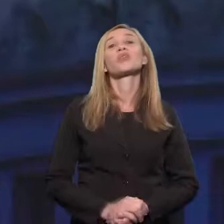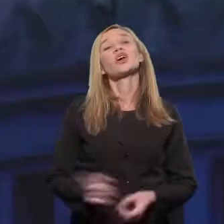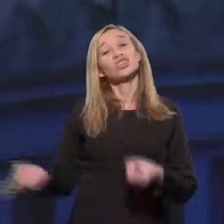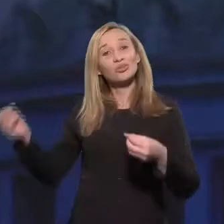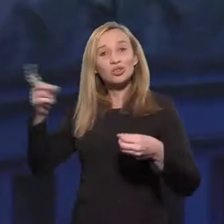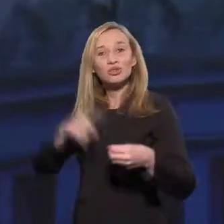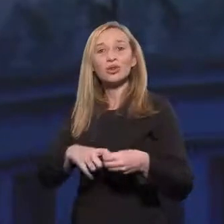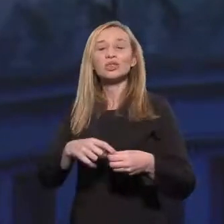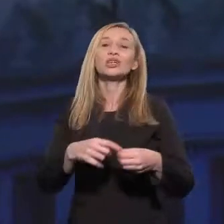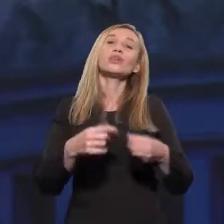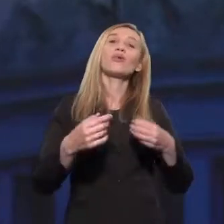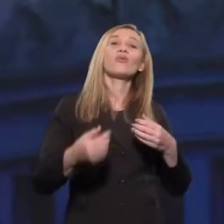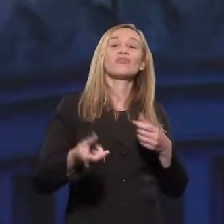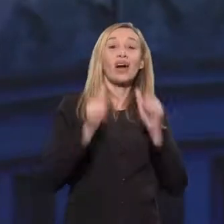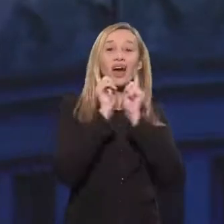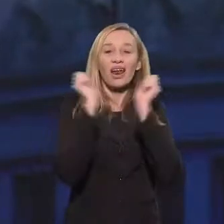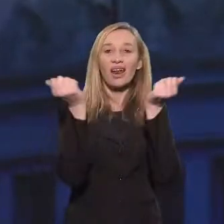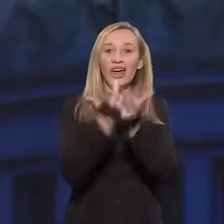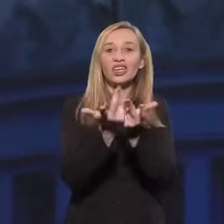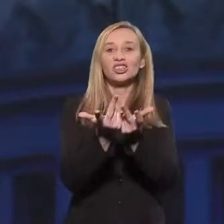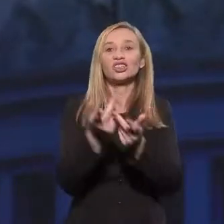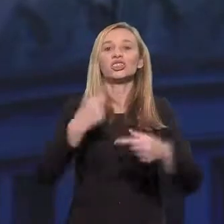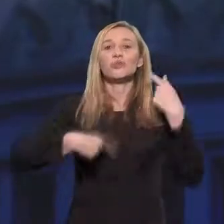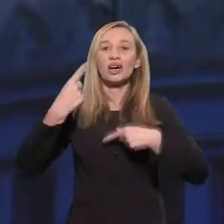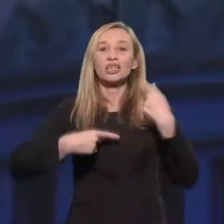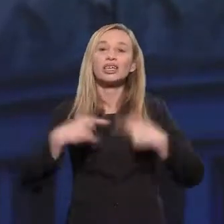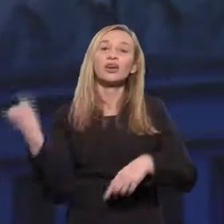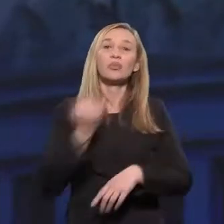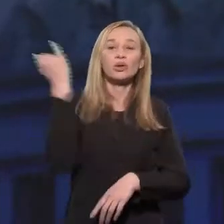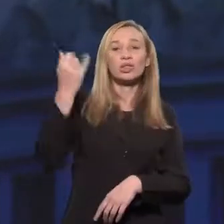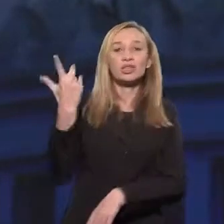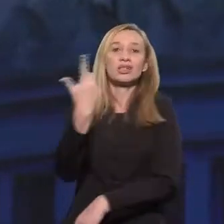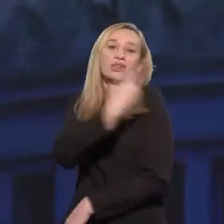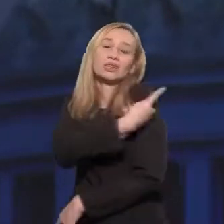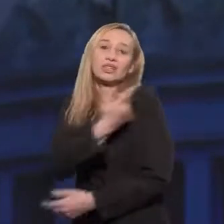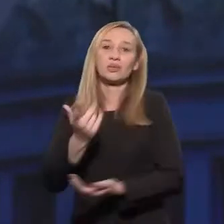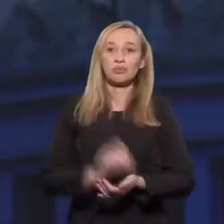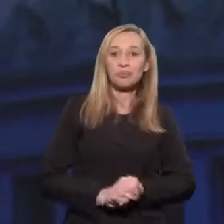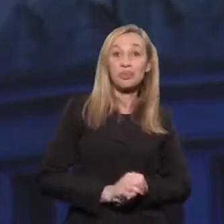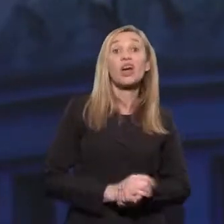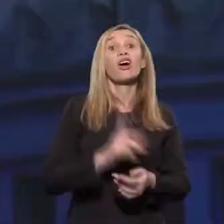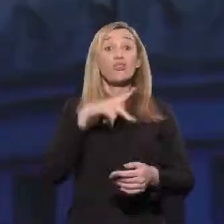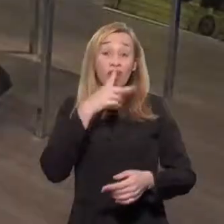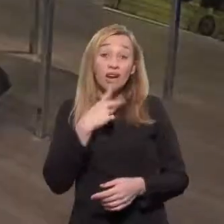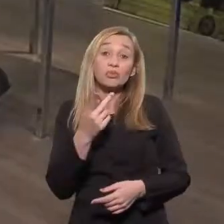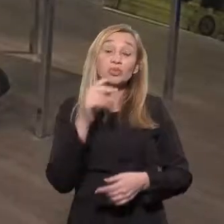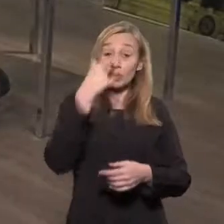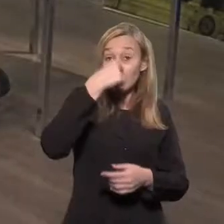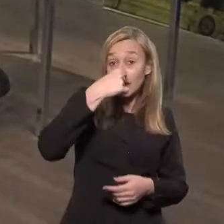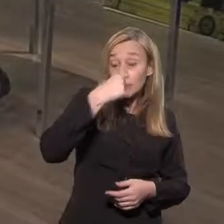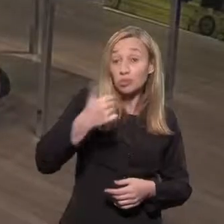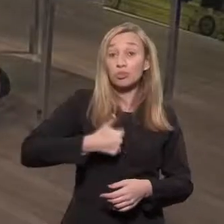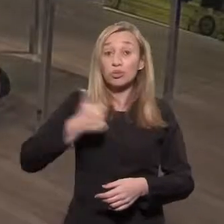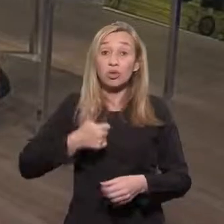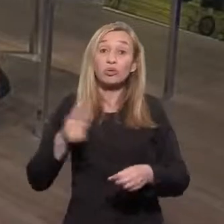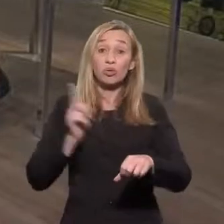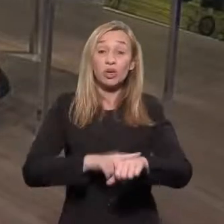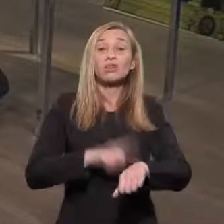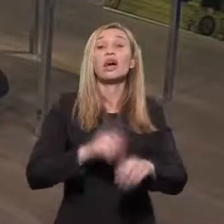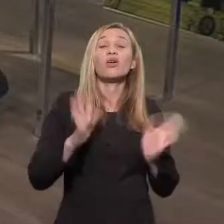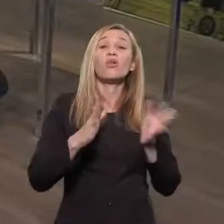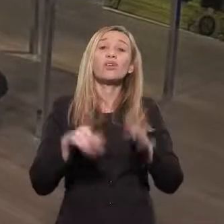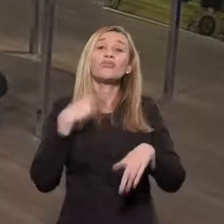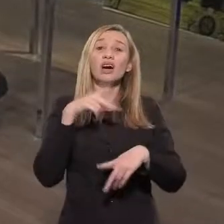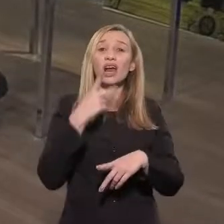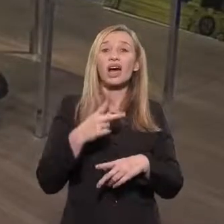Estamos de volta com o Alerj Debate, nossa conversa hoje é sobre a importância da vacinação. Bom, falamos sobre a gripe no primeiro bloco e agora eu